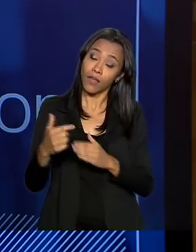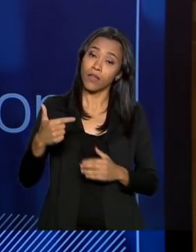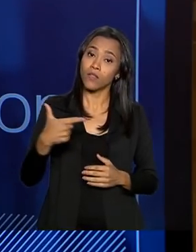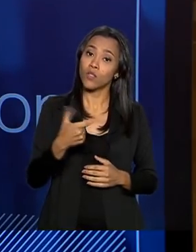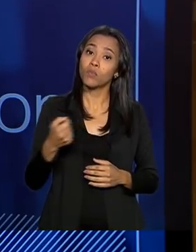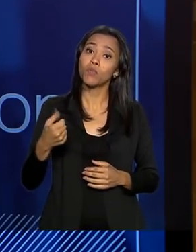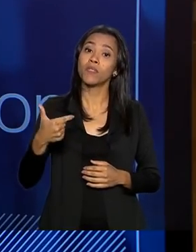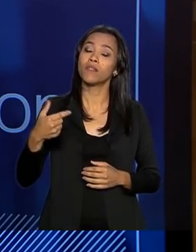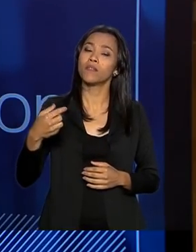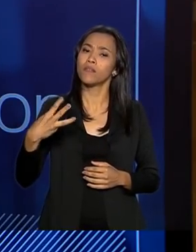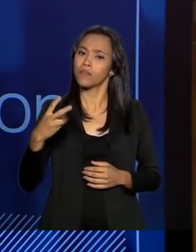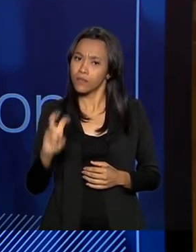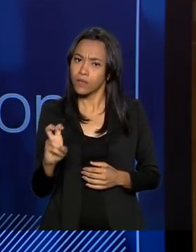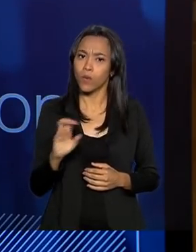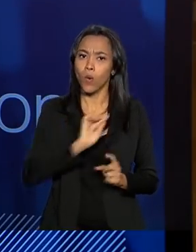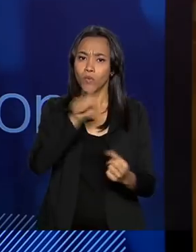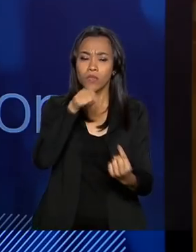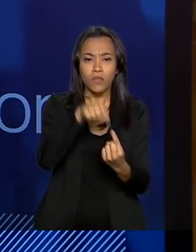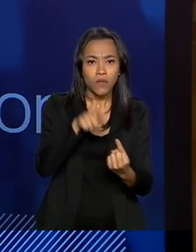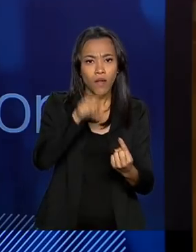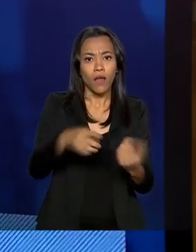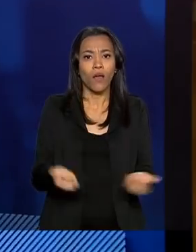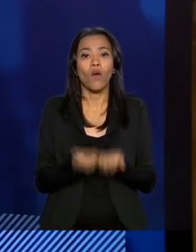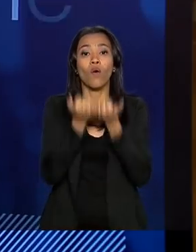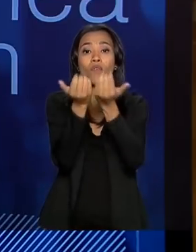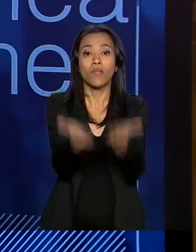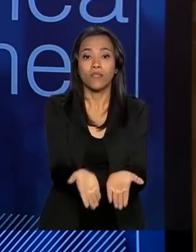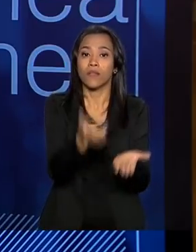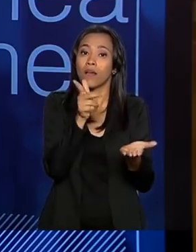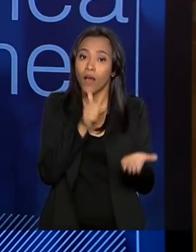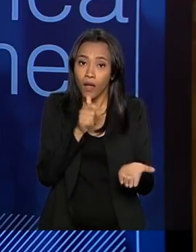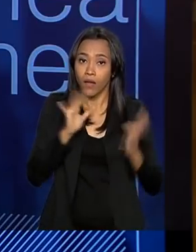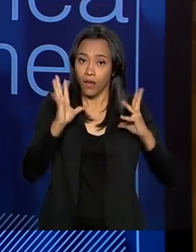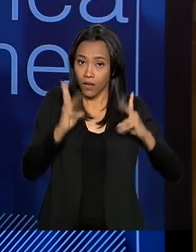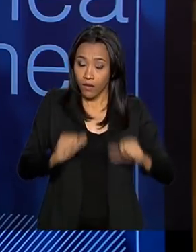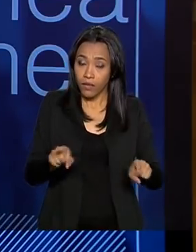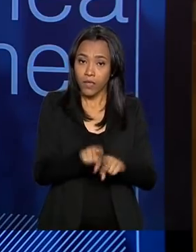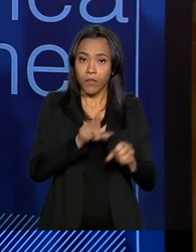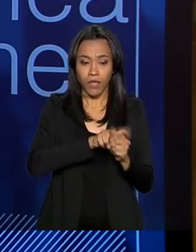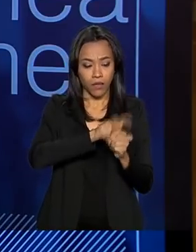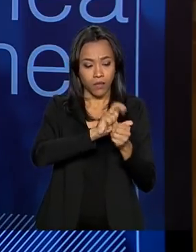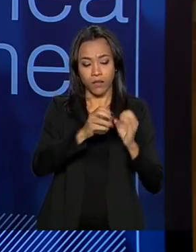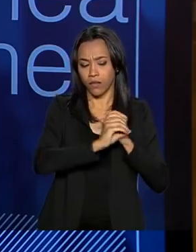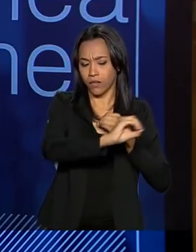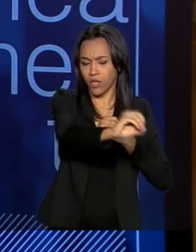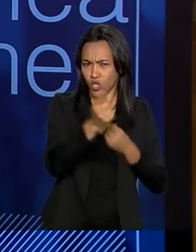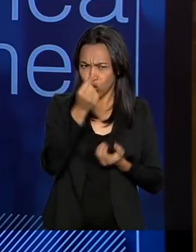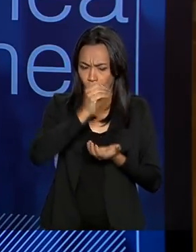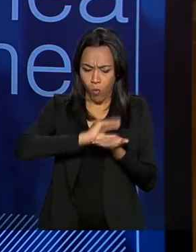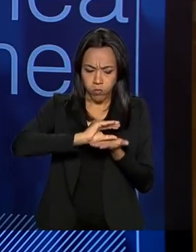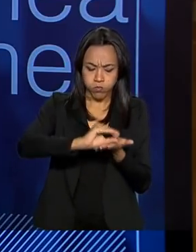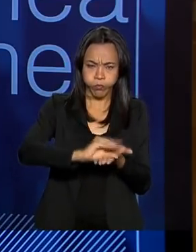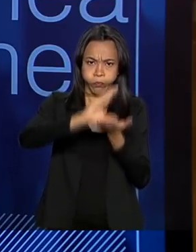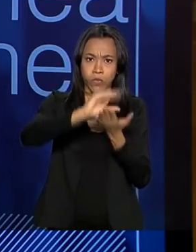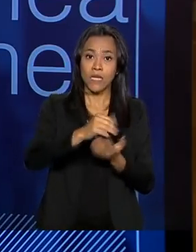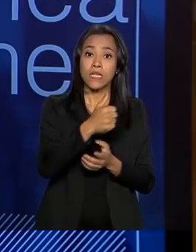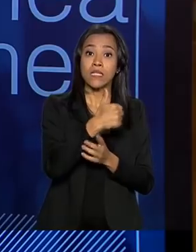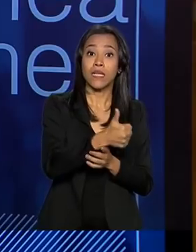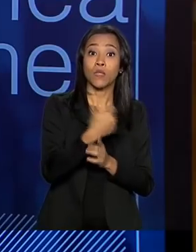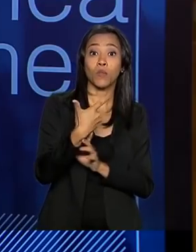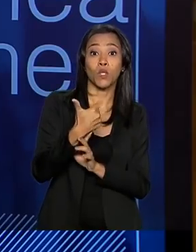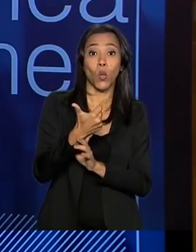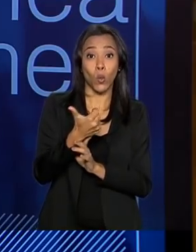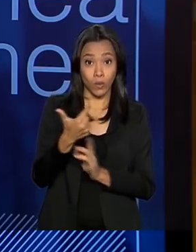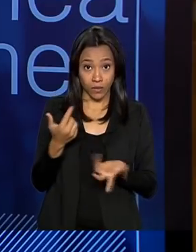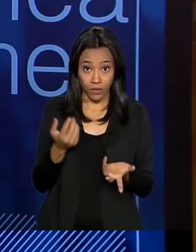como objetivo garantir a oferta de água e esgotamento sanitário. Os investimentos são robustos. São 112 bilhões de reais